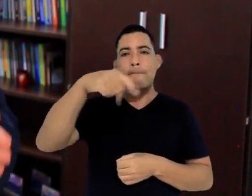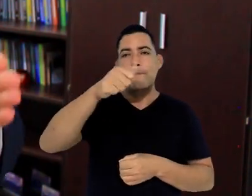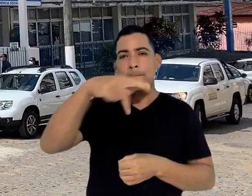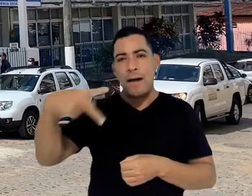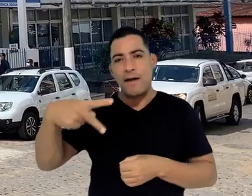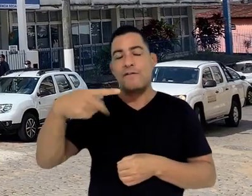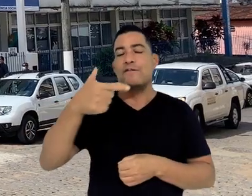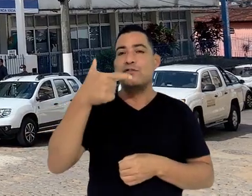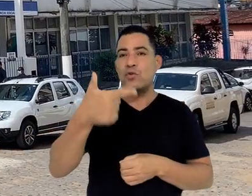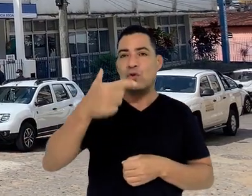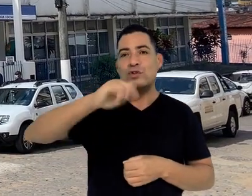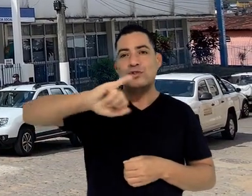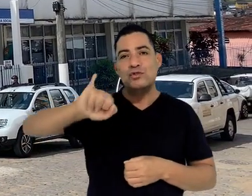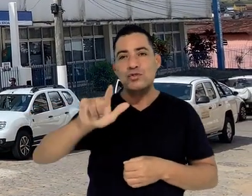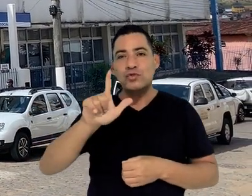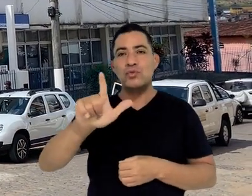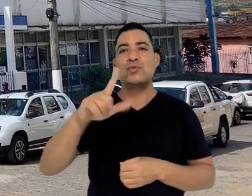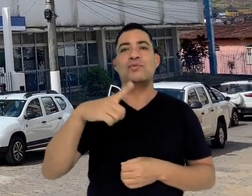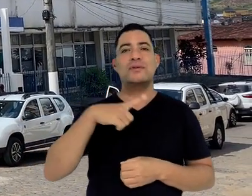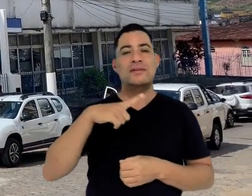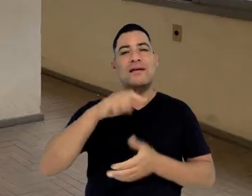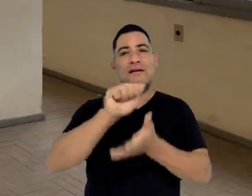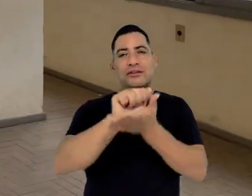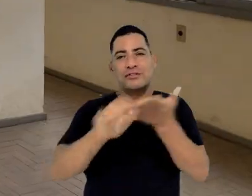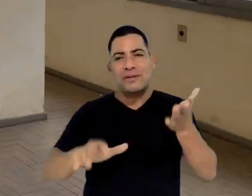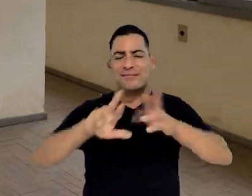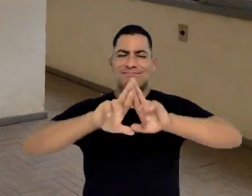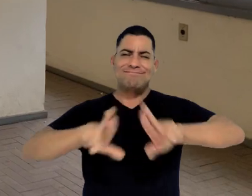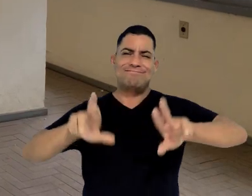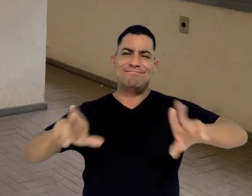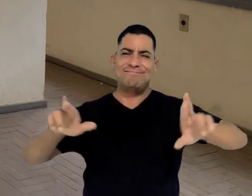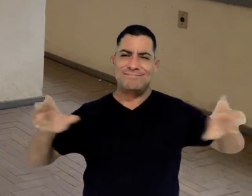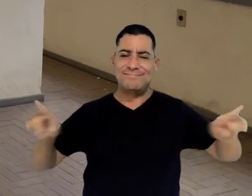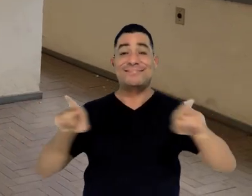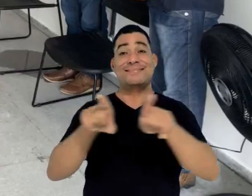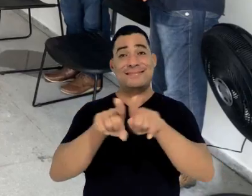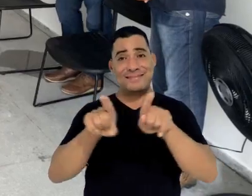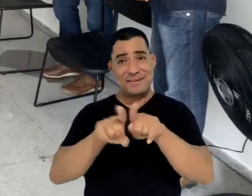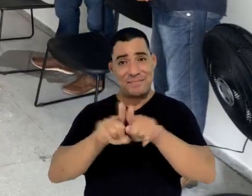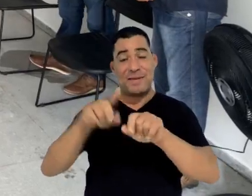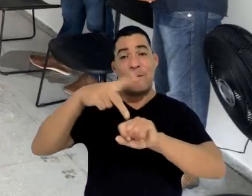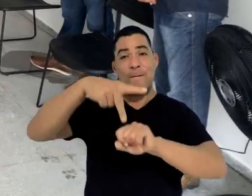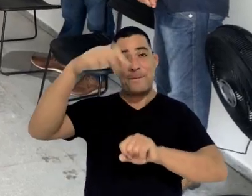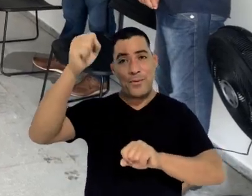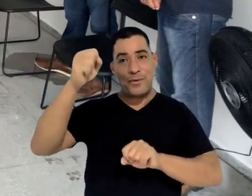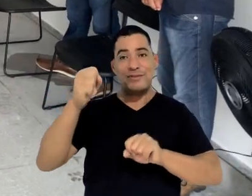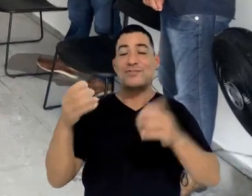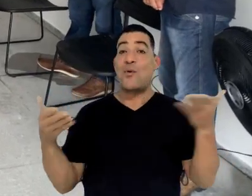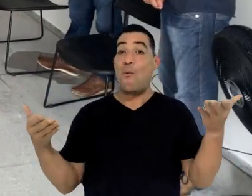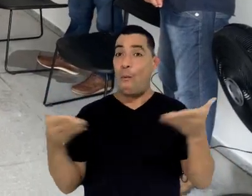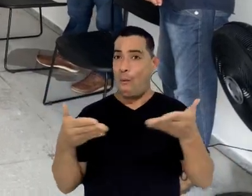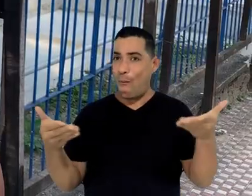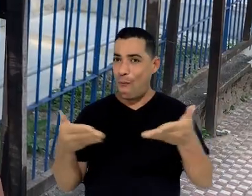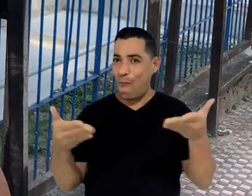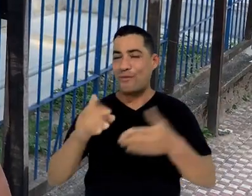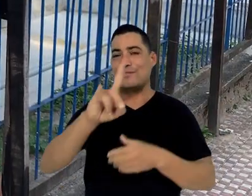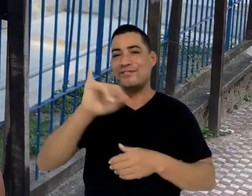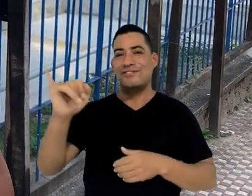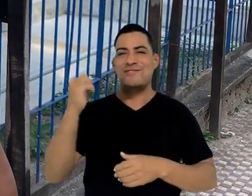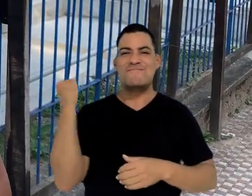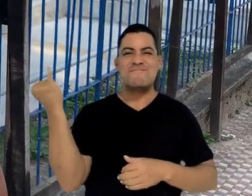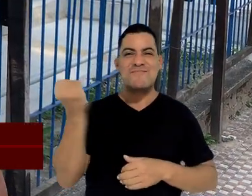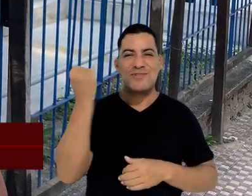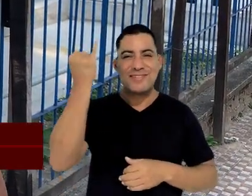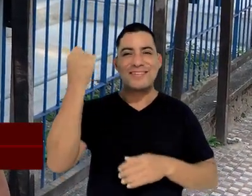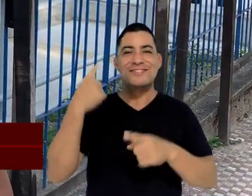reforma do Pavilhão 2 de Julho, que abrigará várias atividades, sobretudo da pós-graduação do CAL. Hoje é um dia